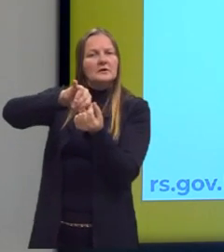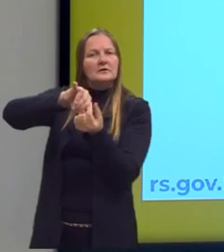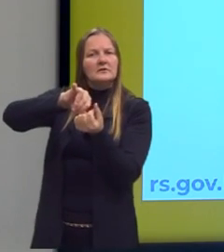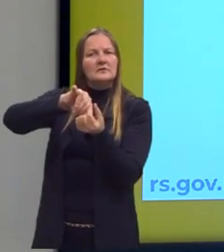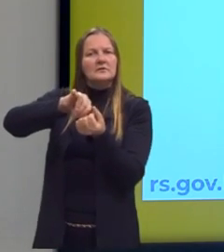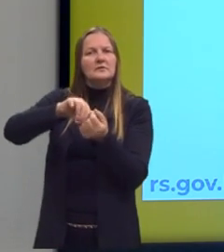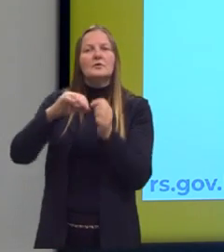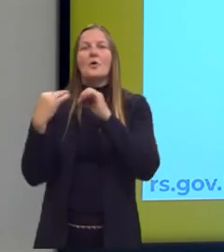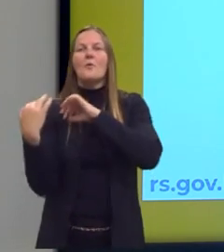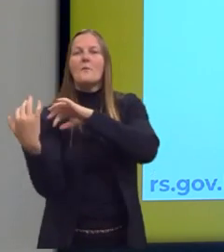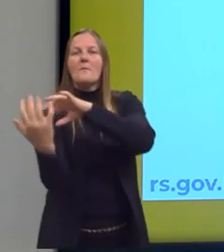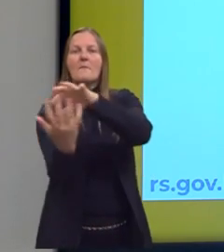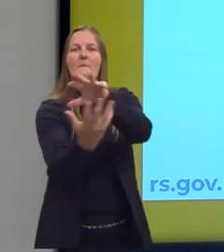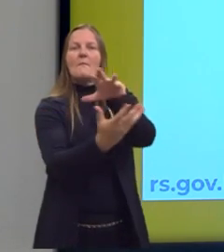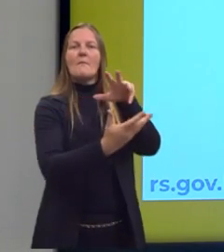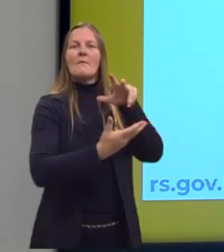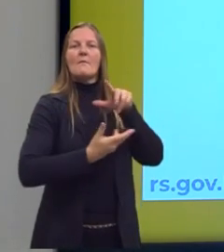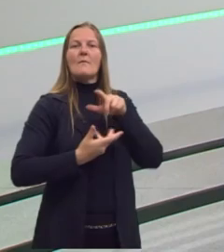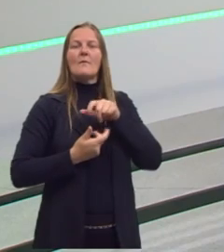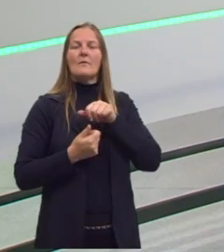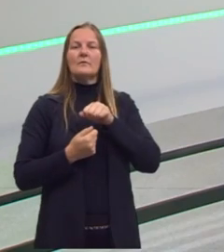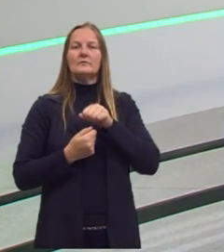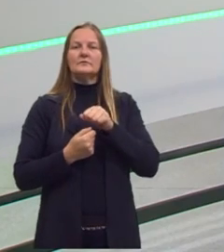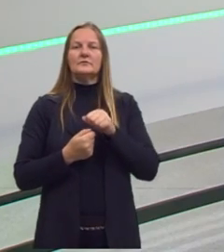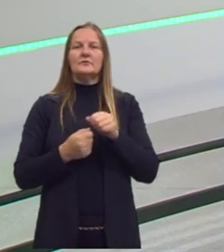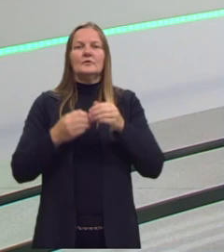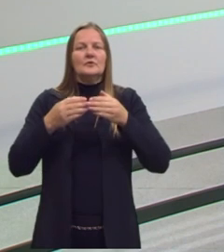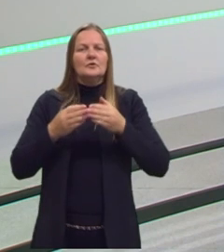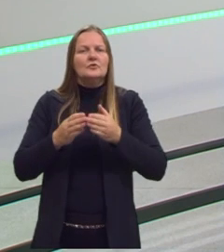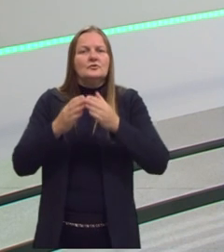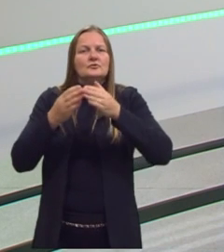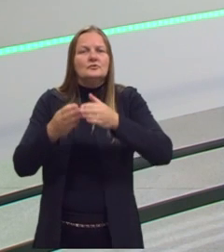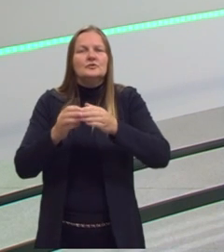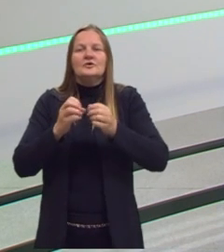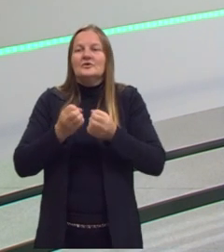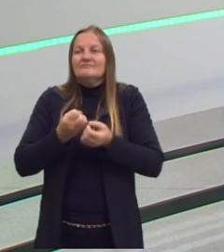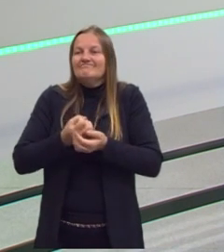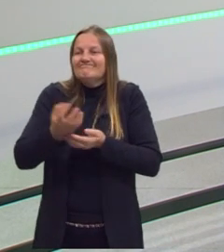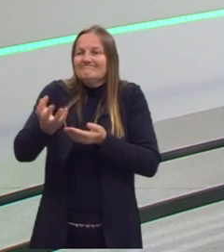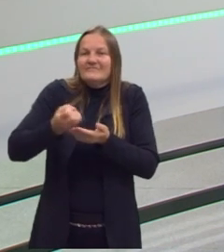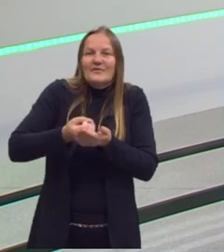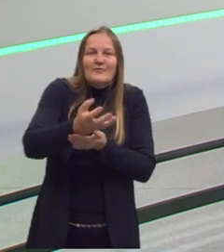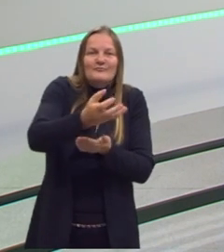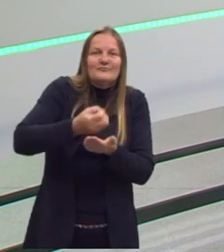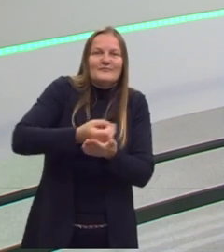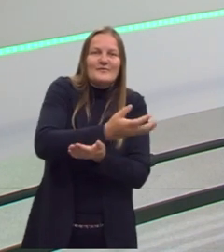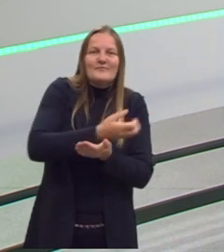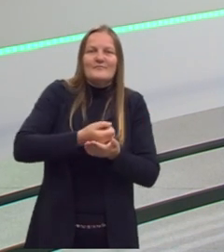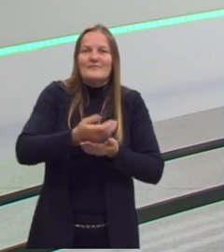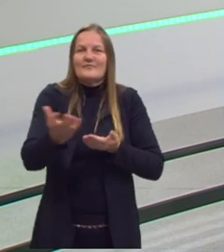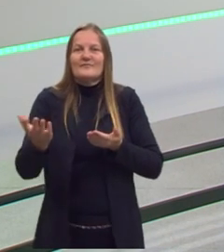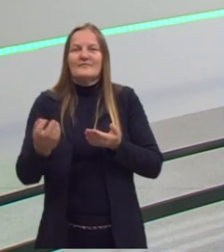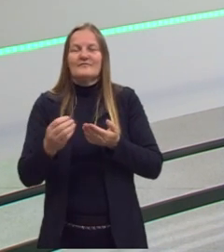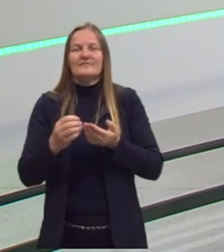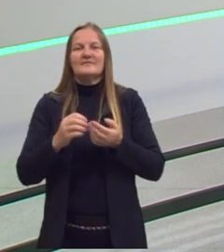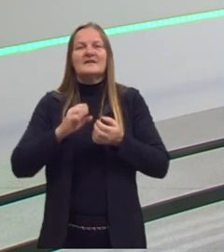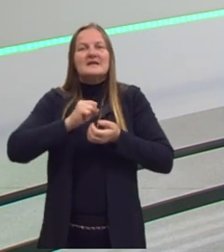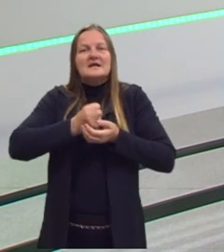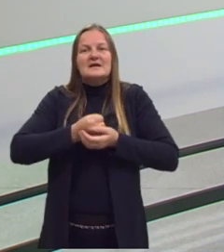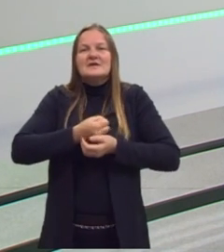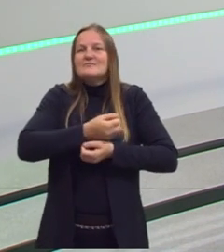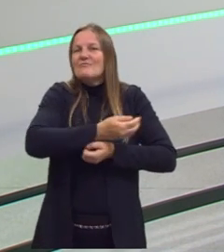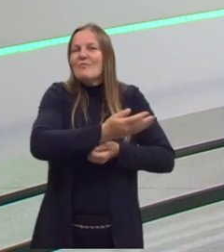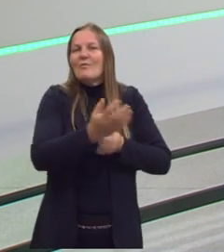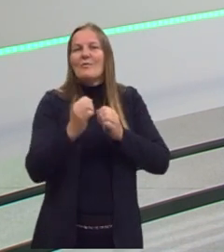para todo o mundo. Então, não foram elas que deram origem ao capitalismo, mas elas foram responsáveis por espalhar